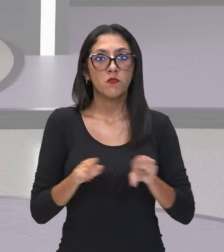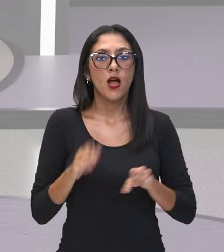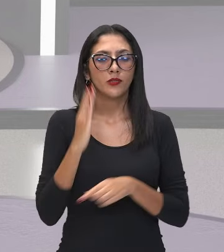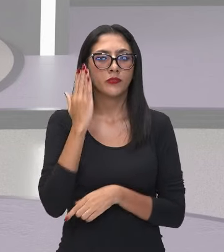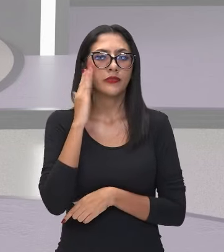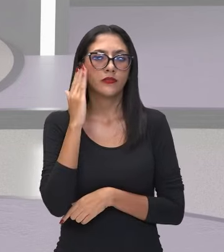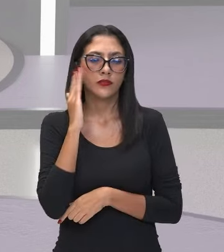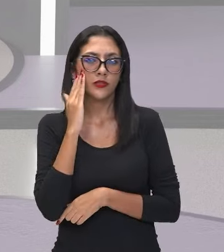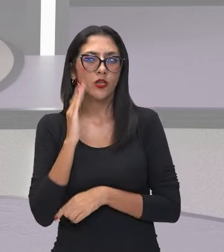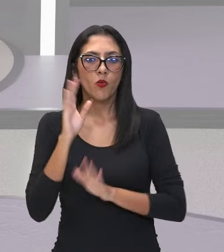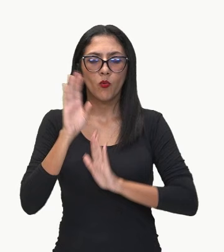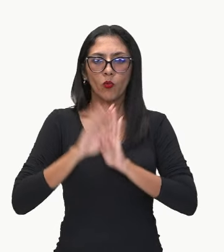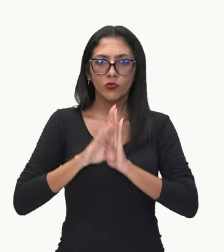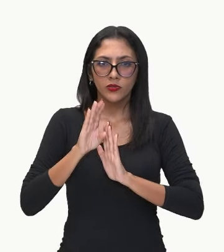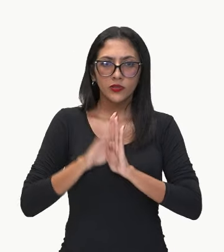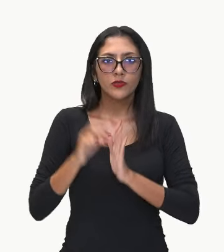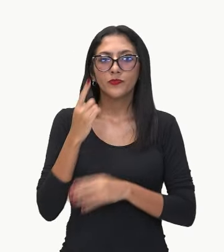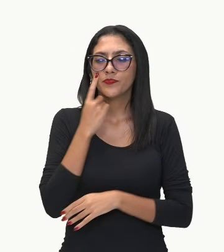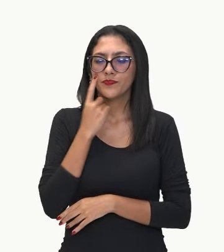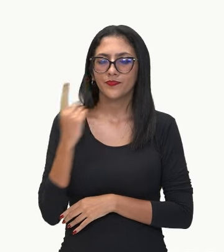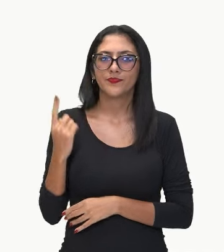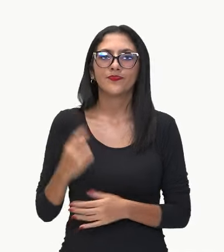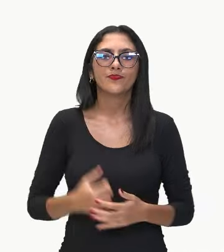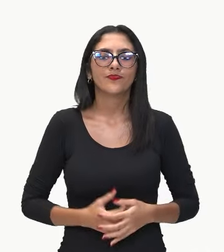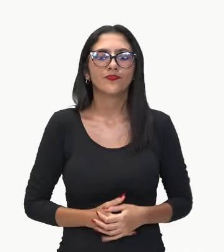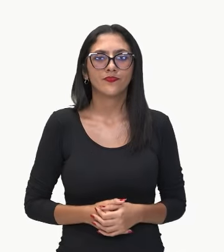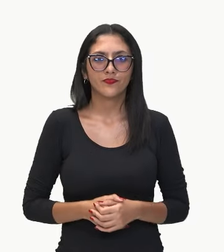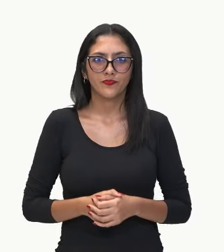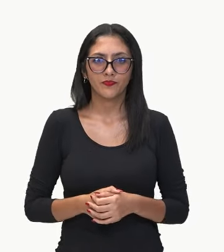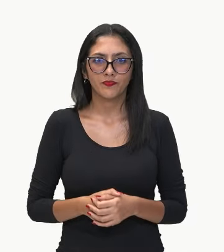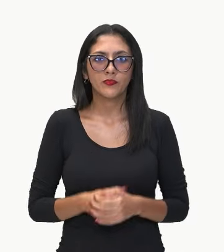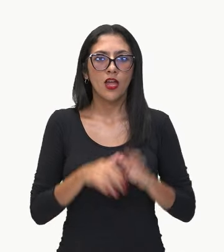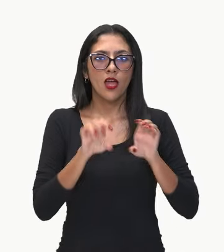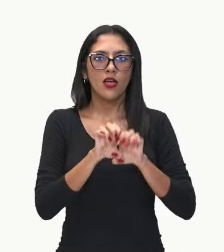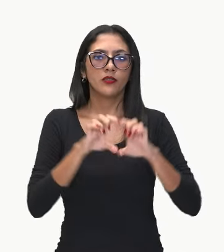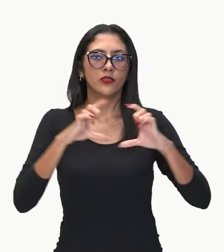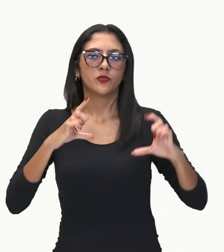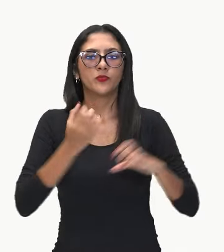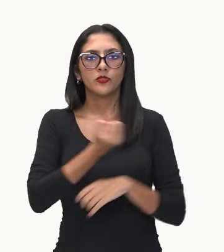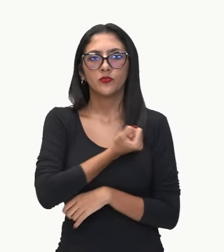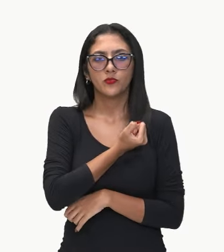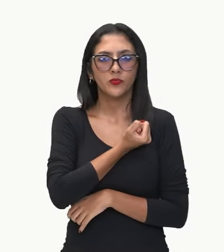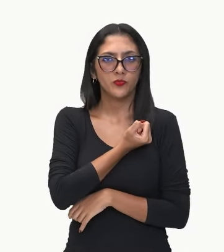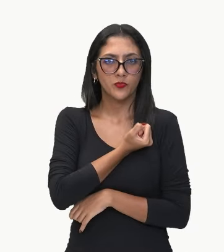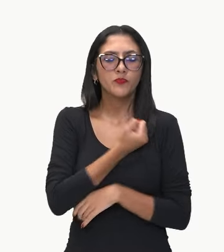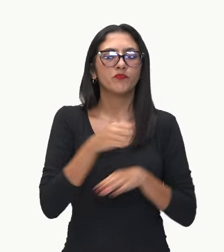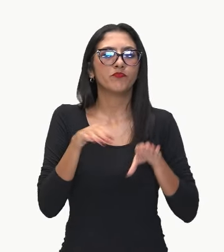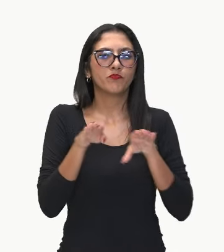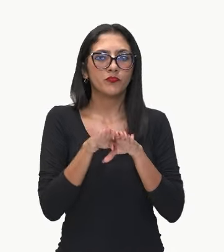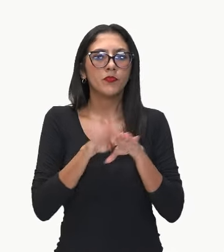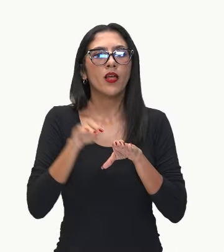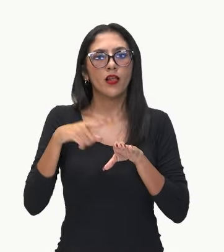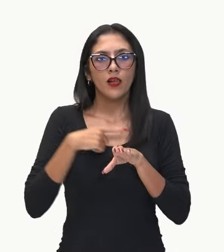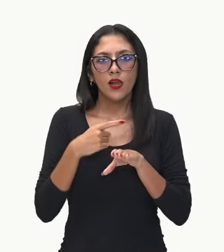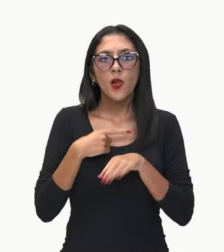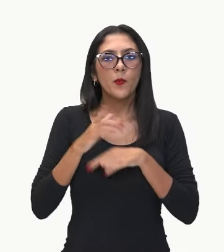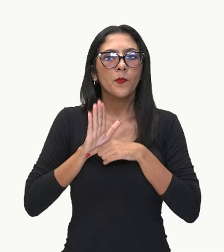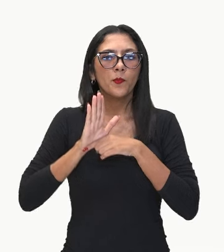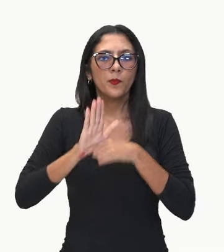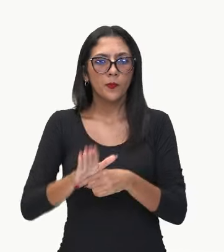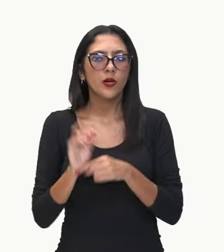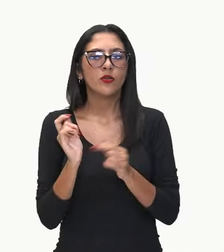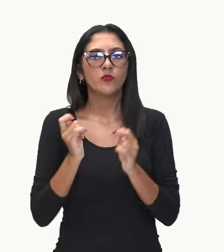numérica, acompanhe aí a leitura na tela. Expressões numéricas, não é? A expressão numérica é uma forma de